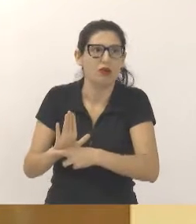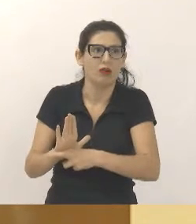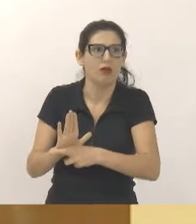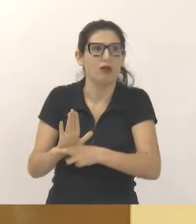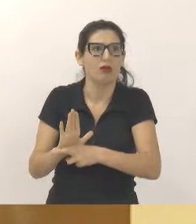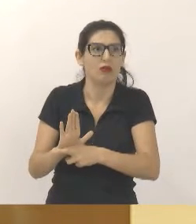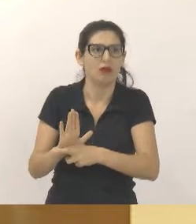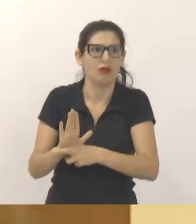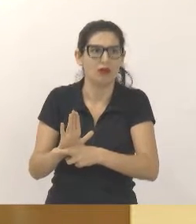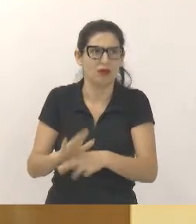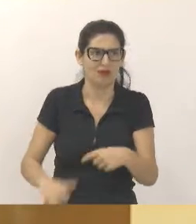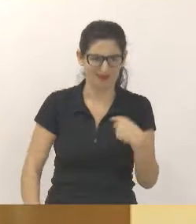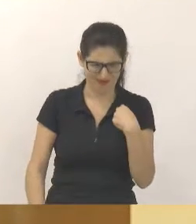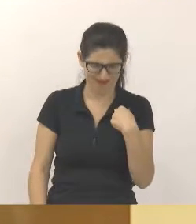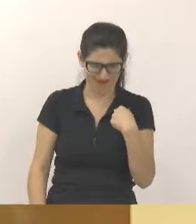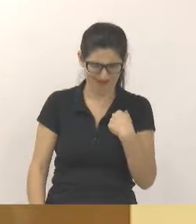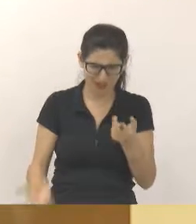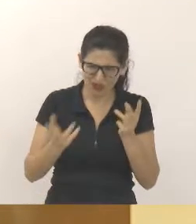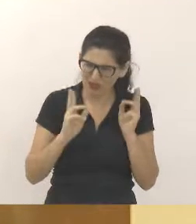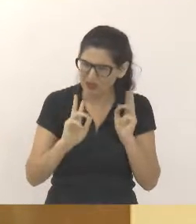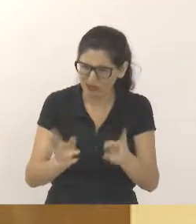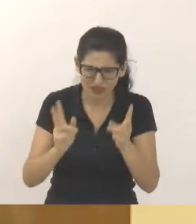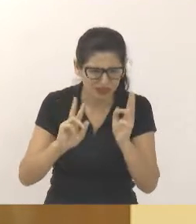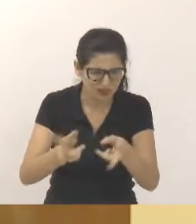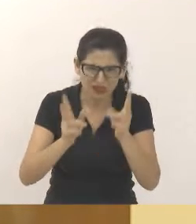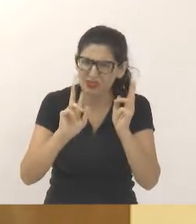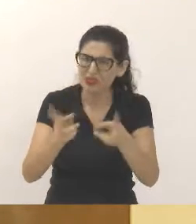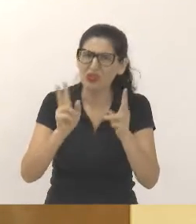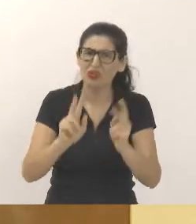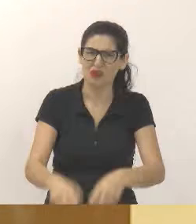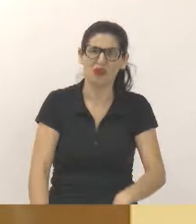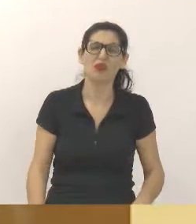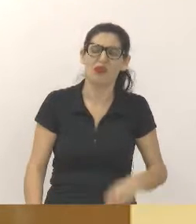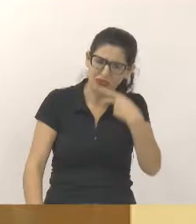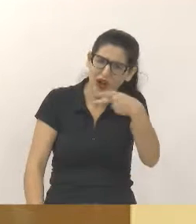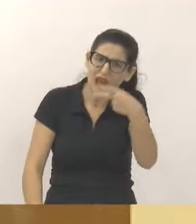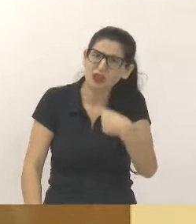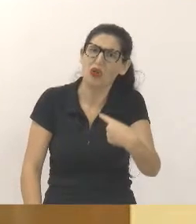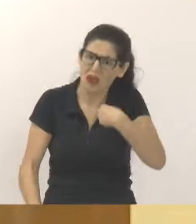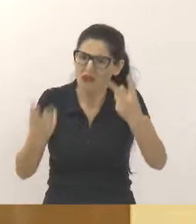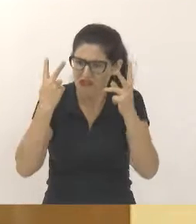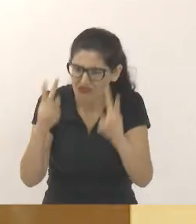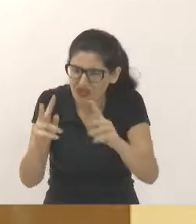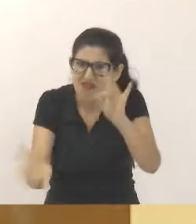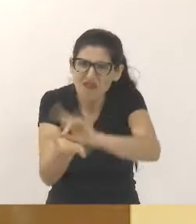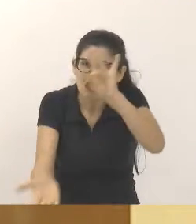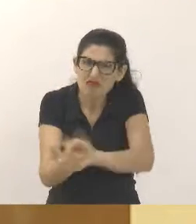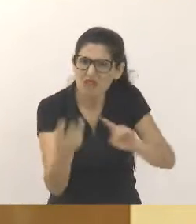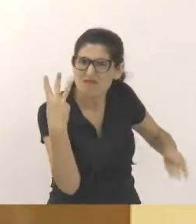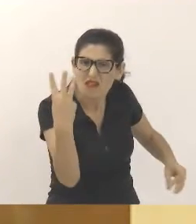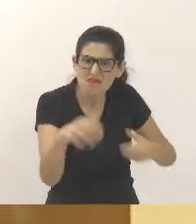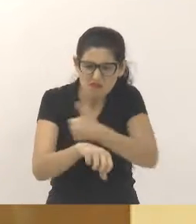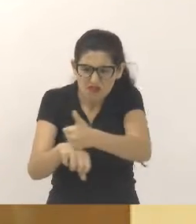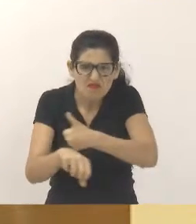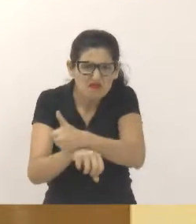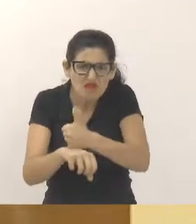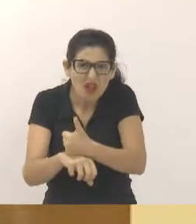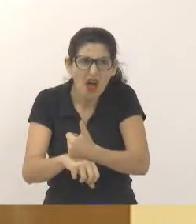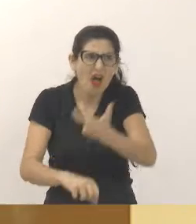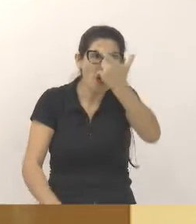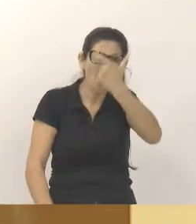Eu continuo vendo o que eu não vi, como vereadora, a vereadora aqui na sua frente, a doutora Márcia, viu